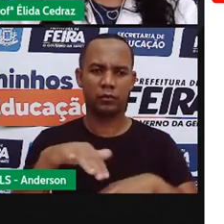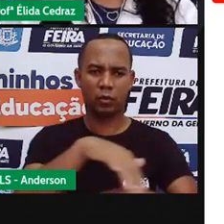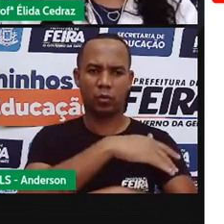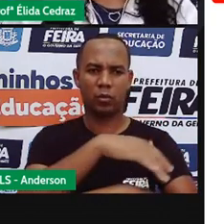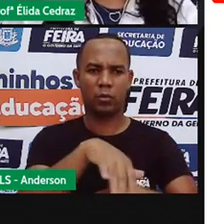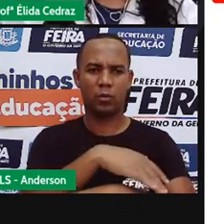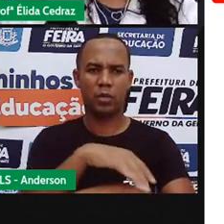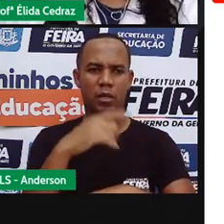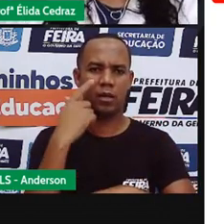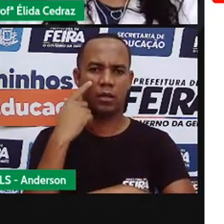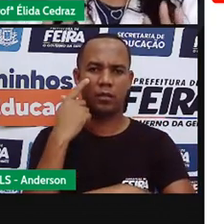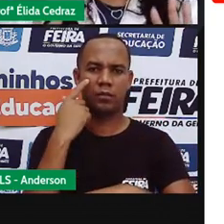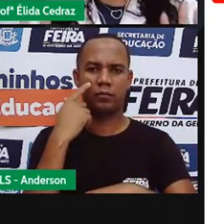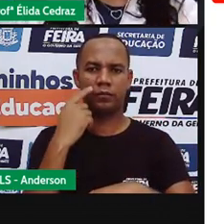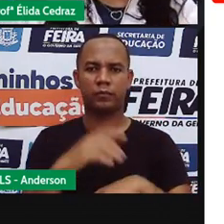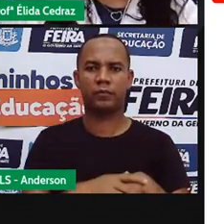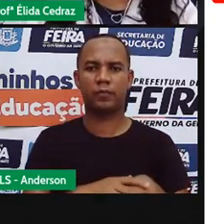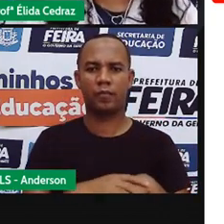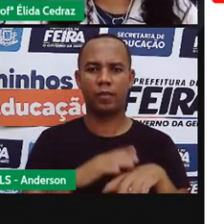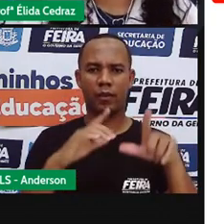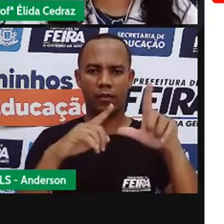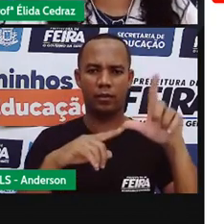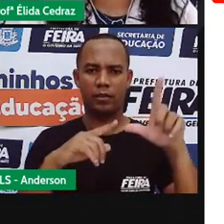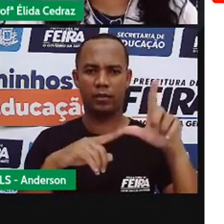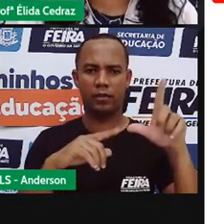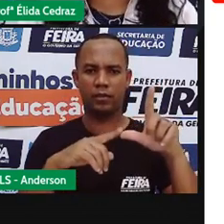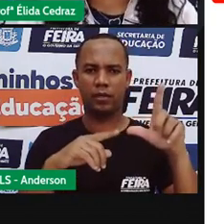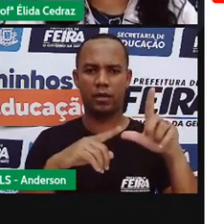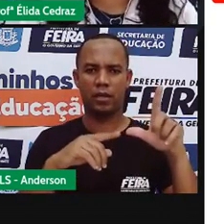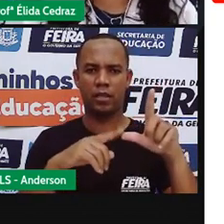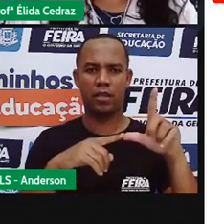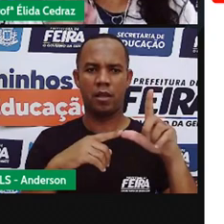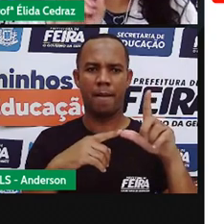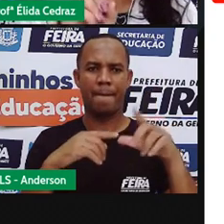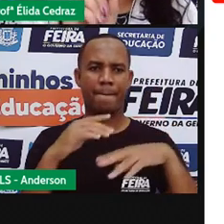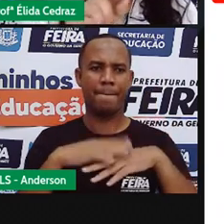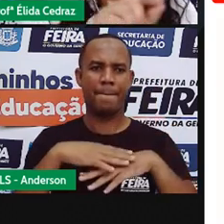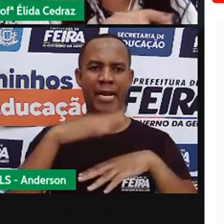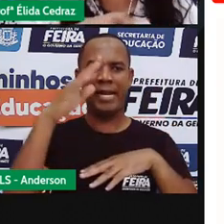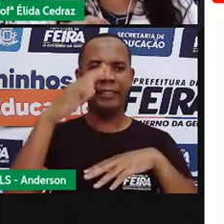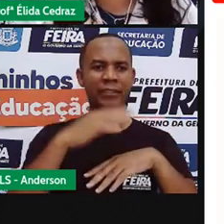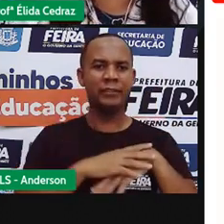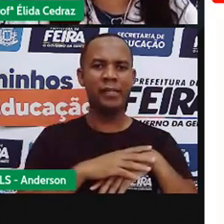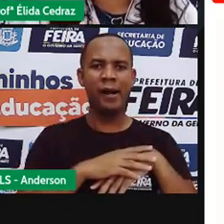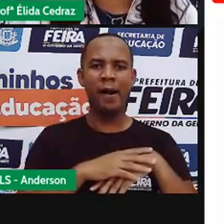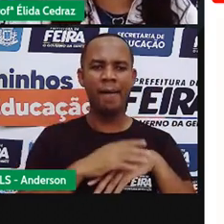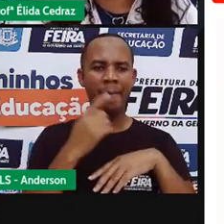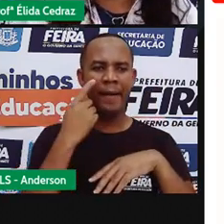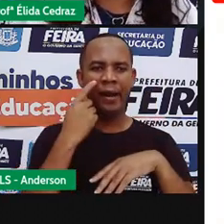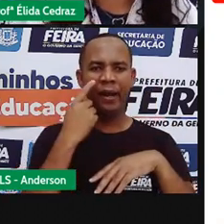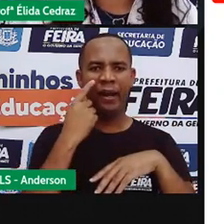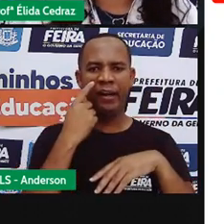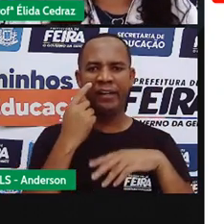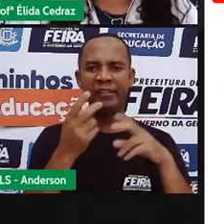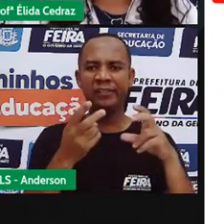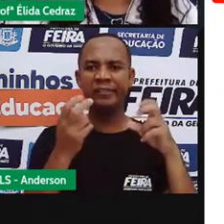Ela está destacada, as letras são maiores, estão em negrito, bem mais escuras do que as outras.